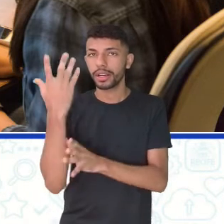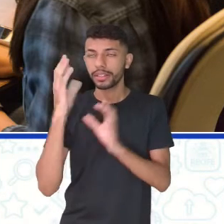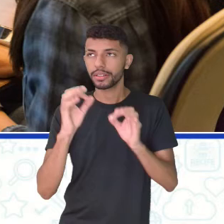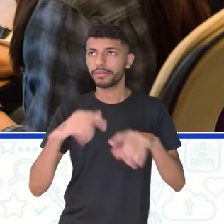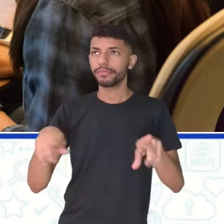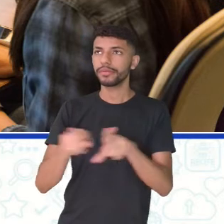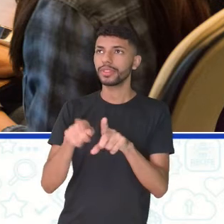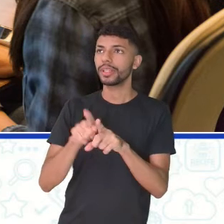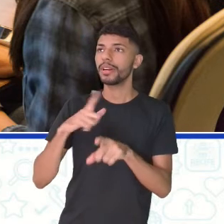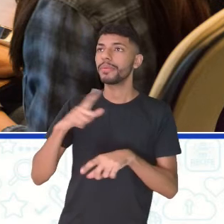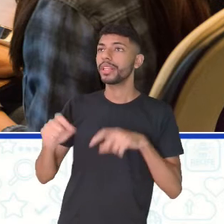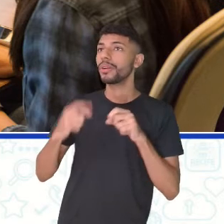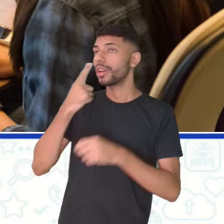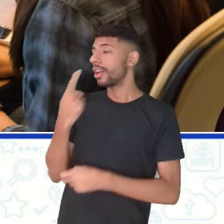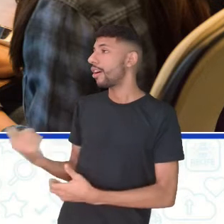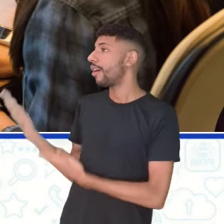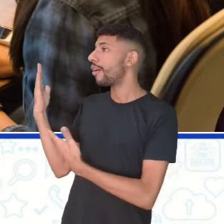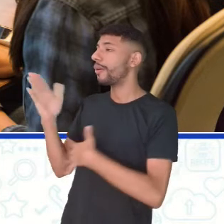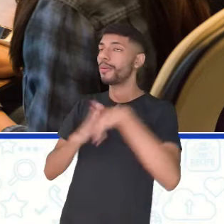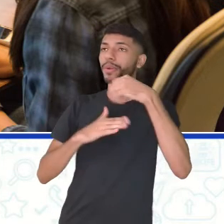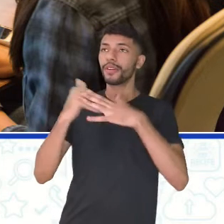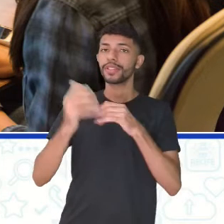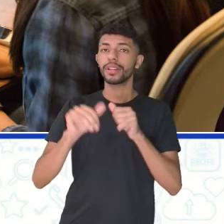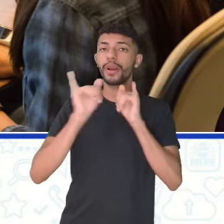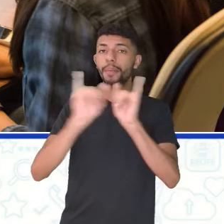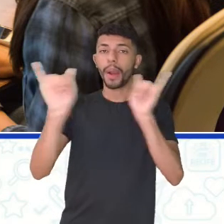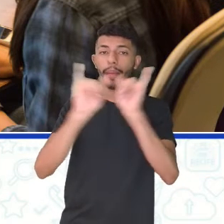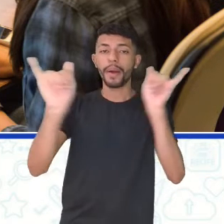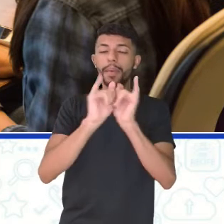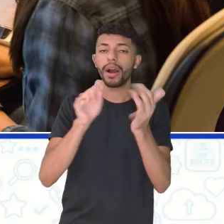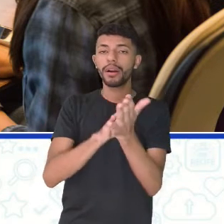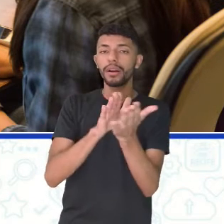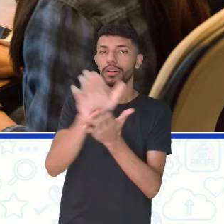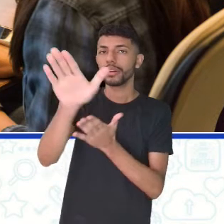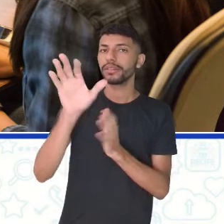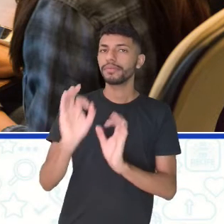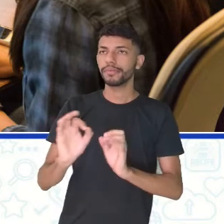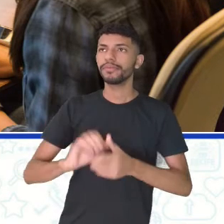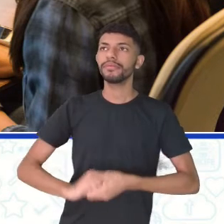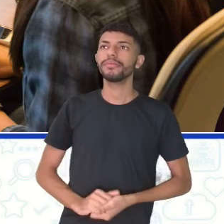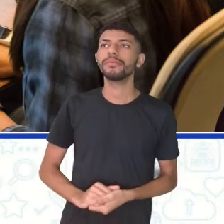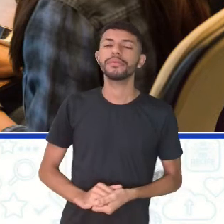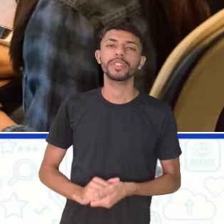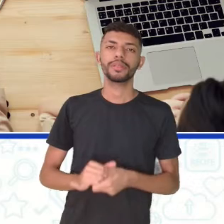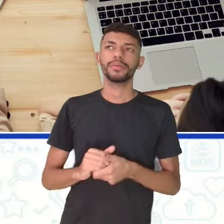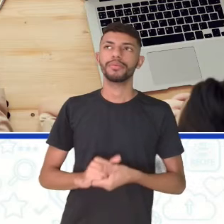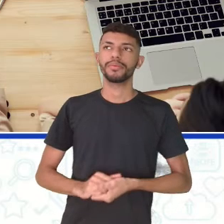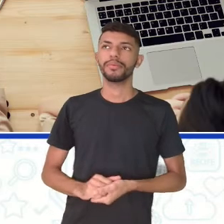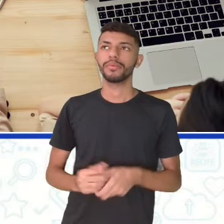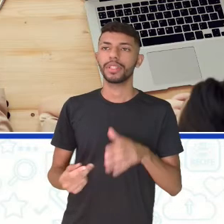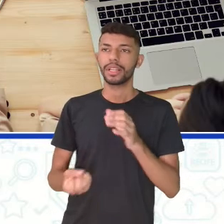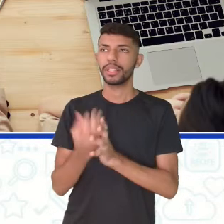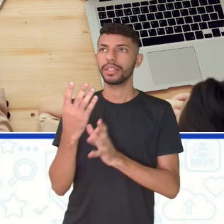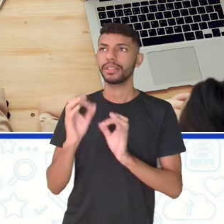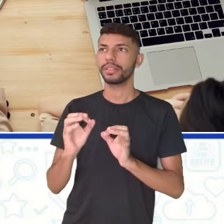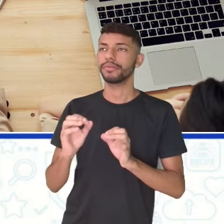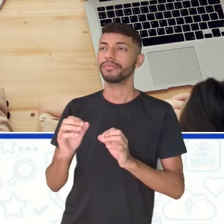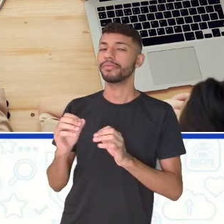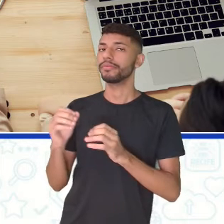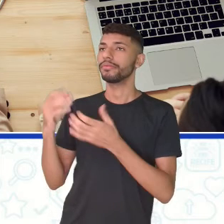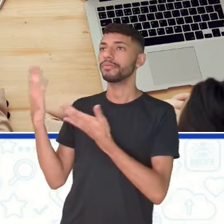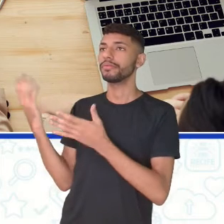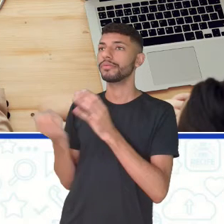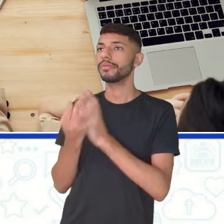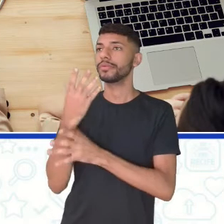além do editor, temos o Publisher, que vai cuidar da divulgação, da publicação, né? Do lançamento dos produtos. E o Creator,